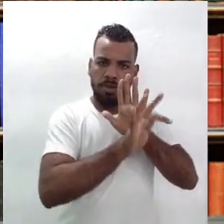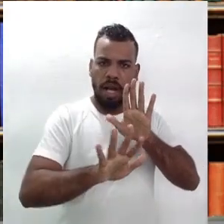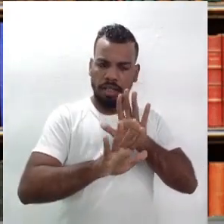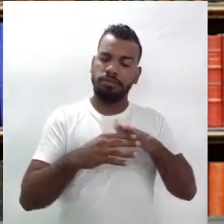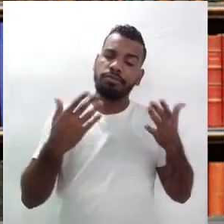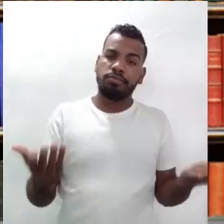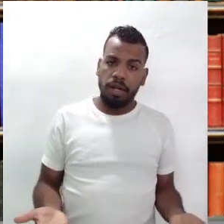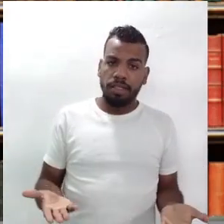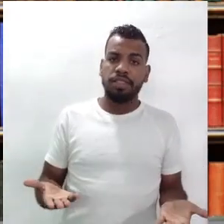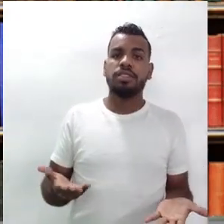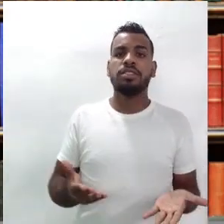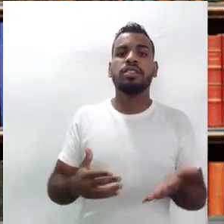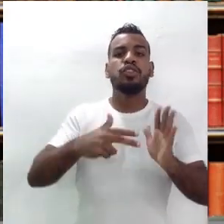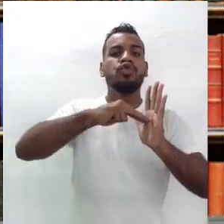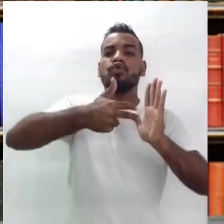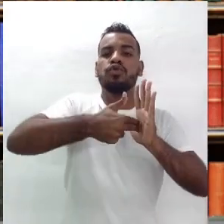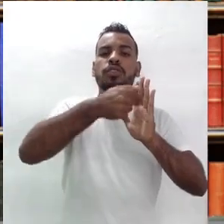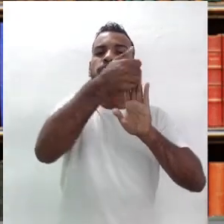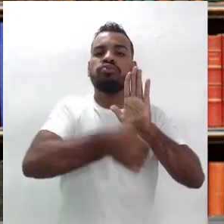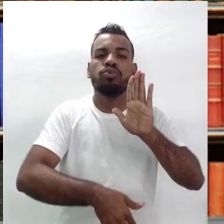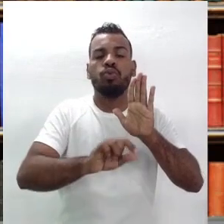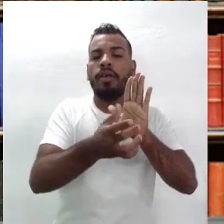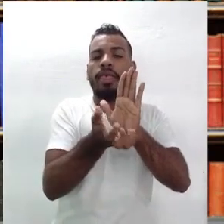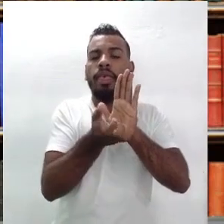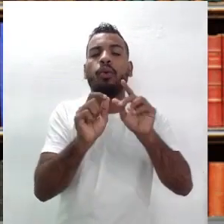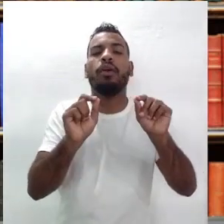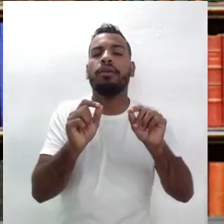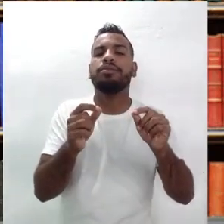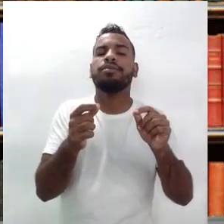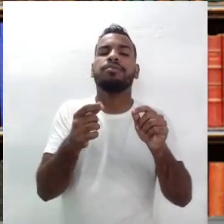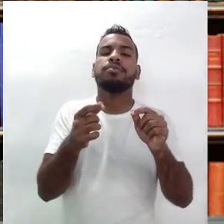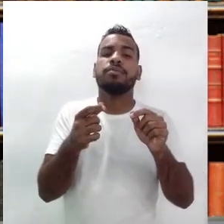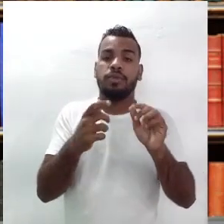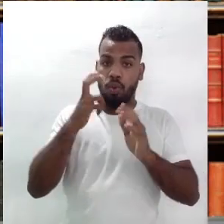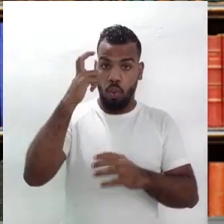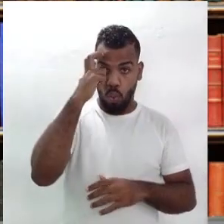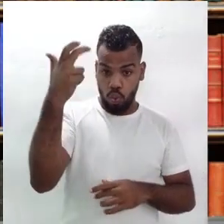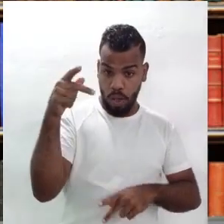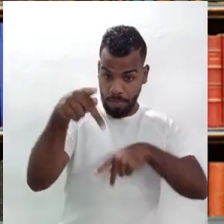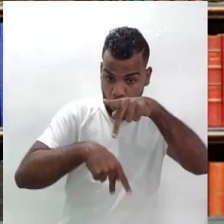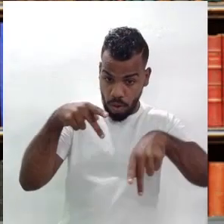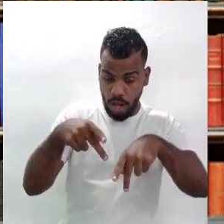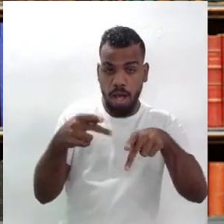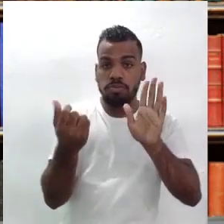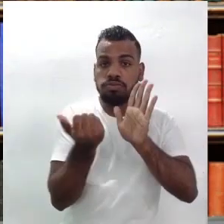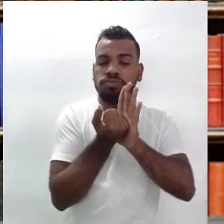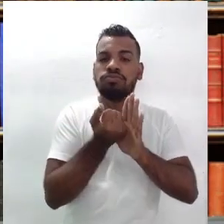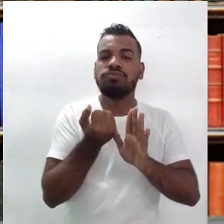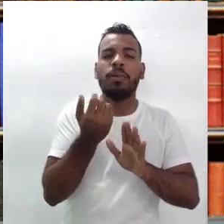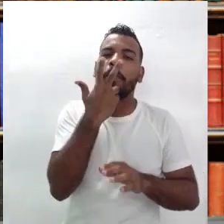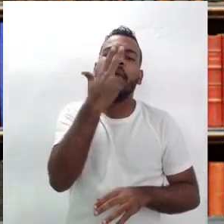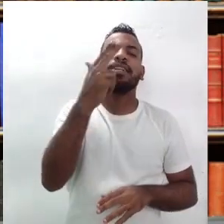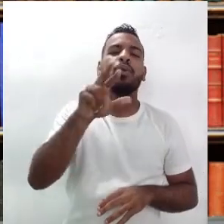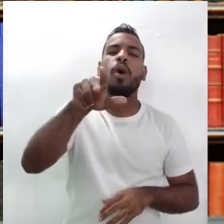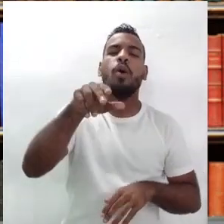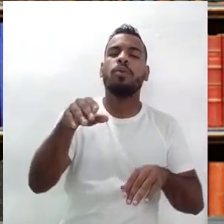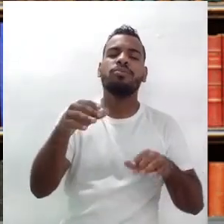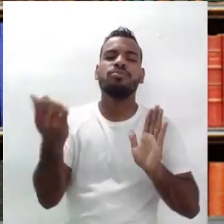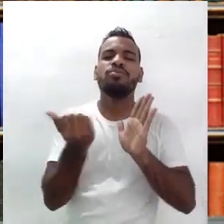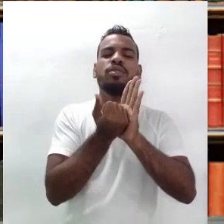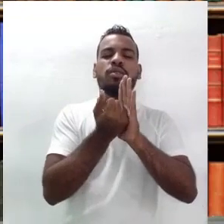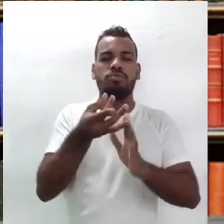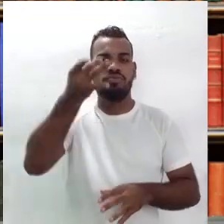mais, nada menos, ele está querendo tornar essa cultura popular emblemática. Se a gente pegar no sentido